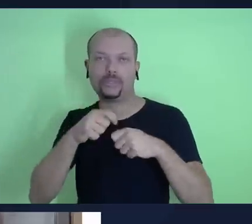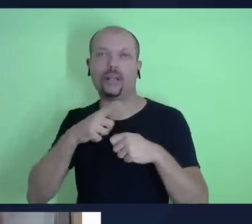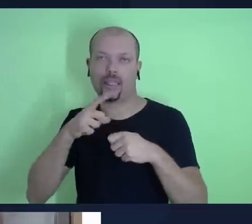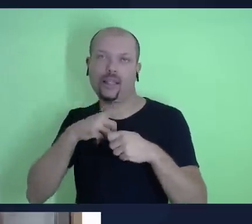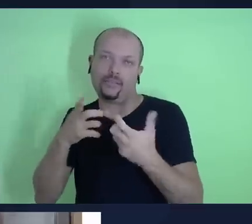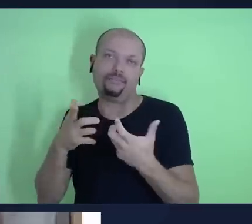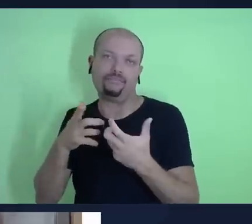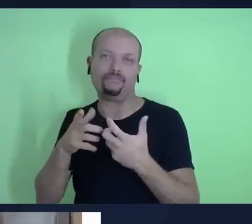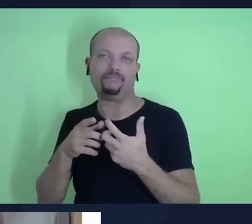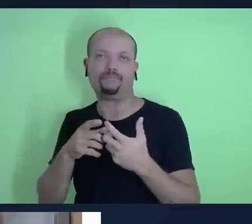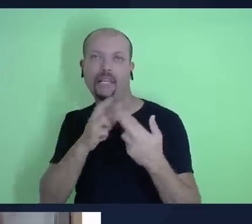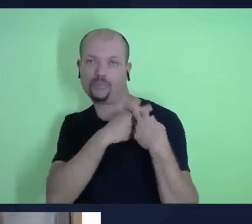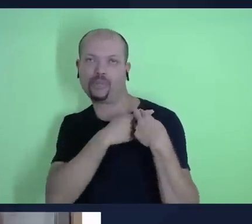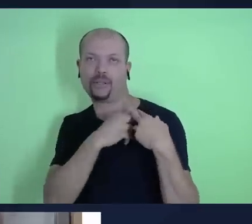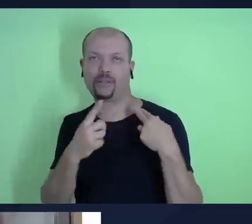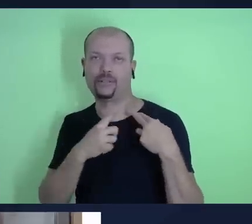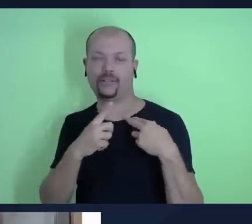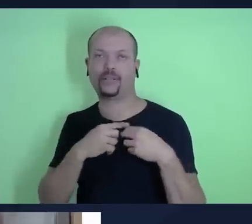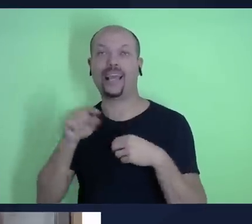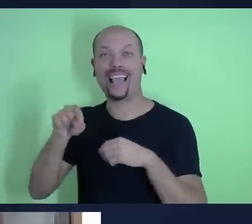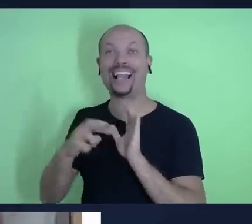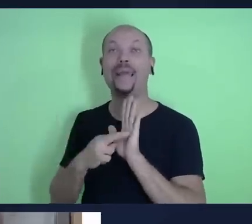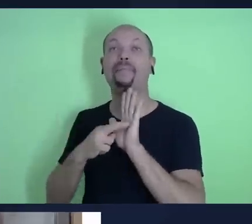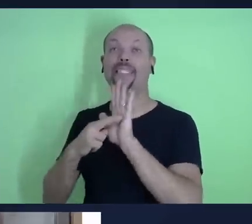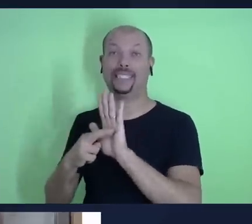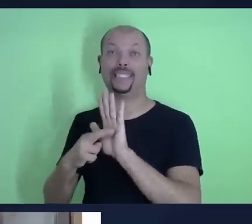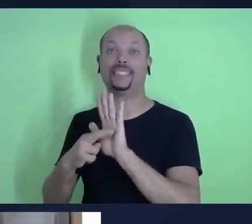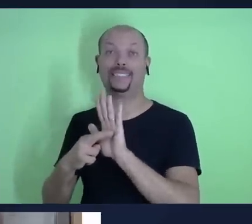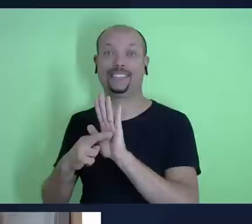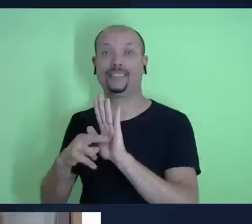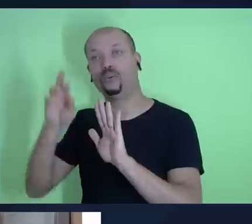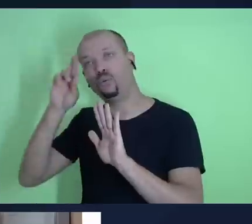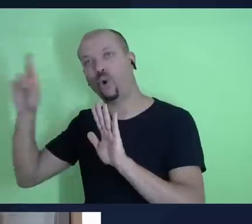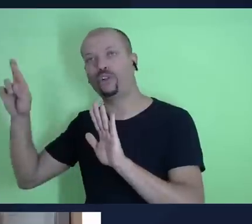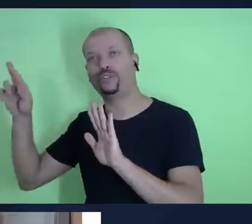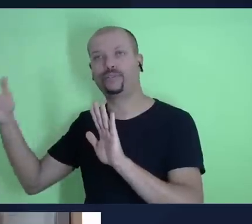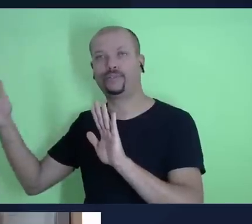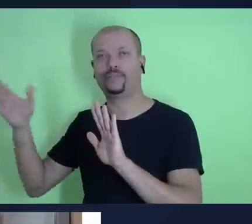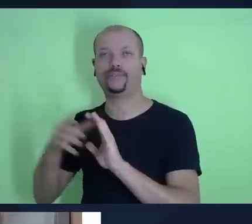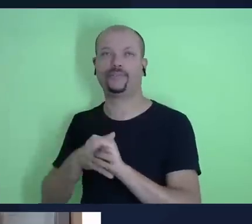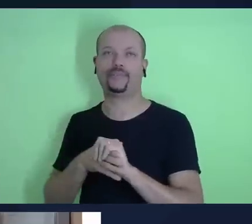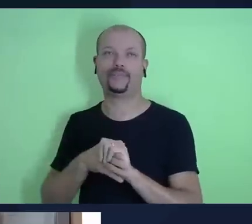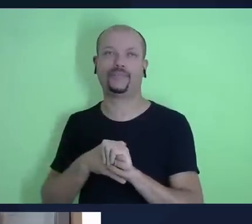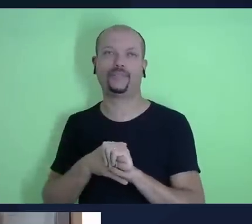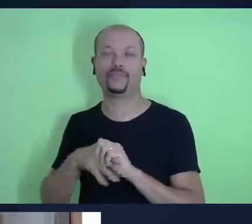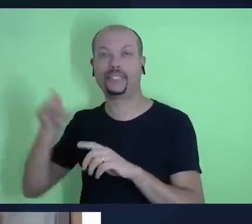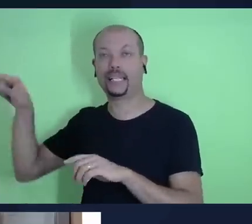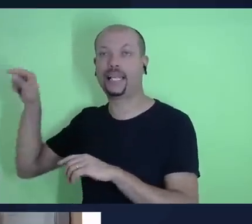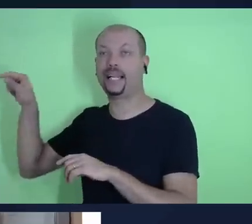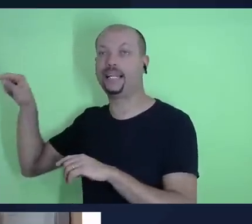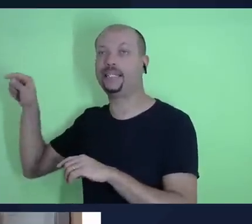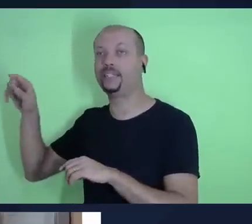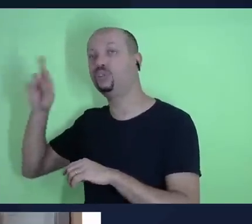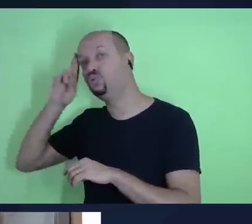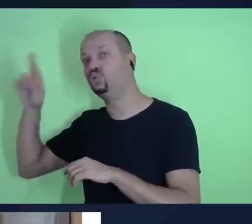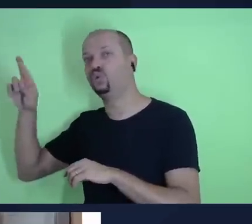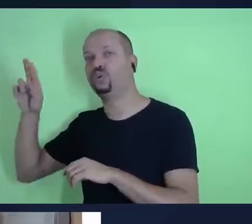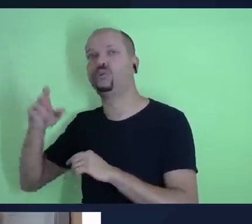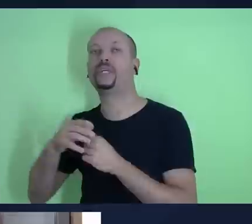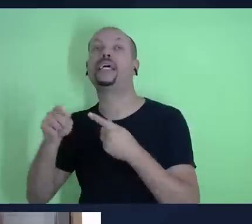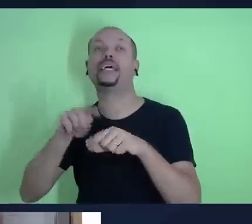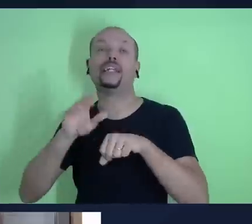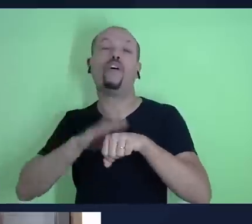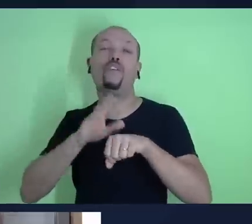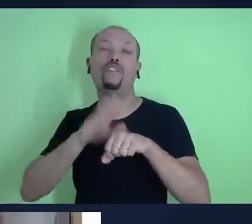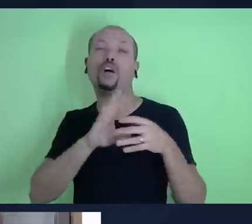ele representa o dono ele representa uma autoridade superior e procura realizar naquele